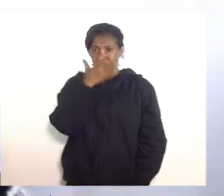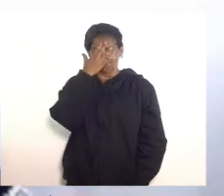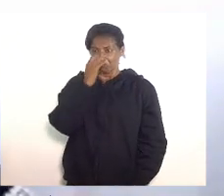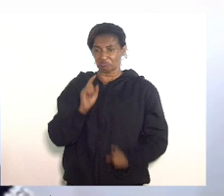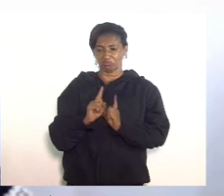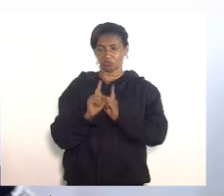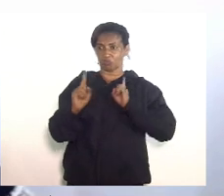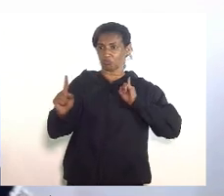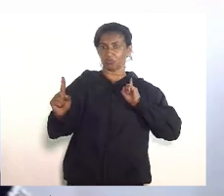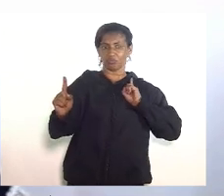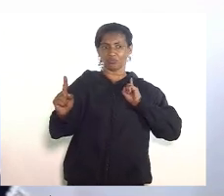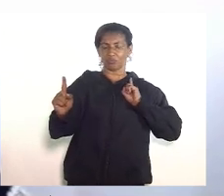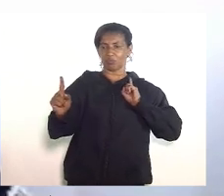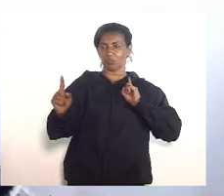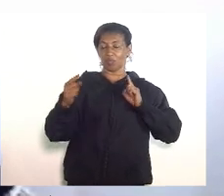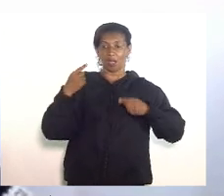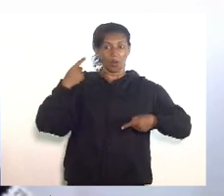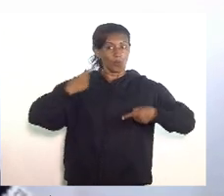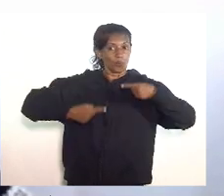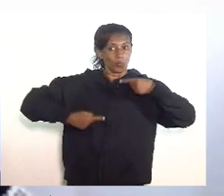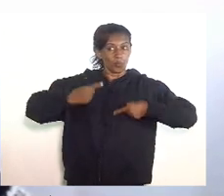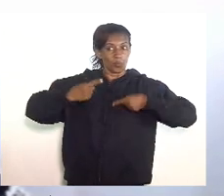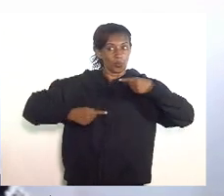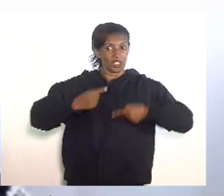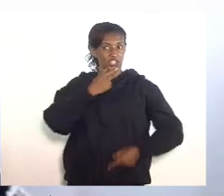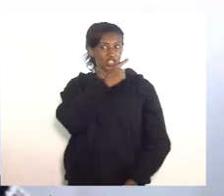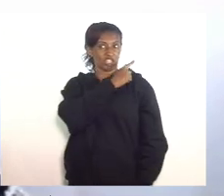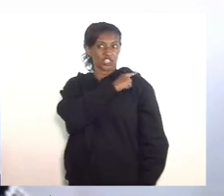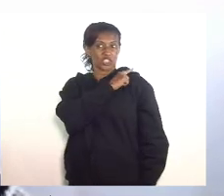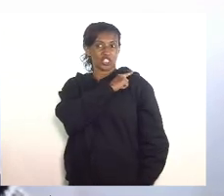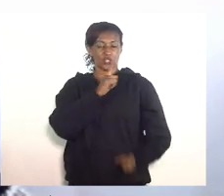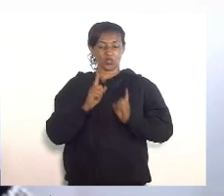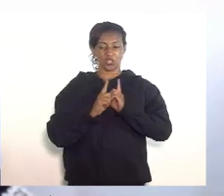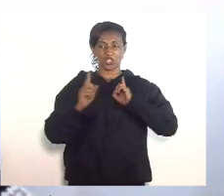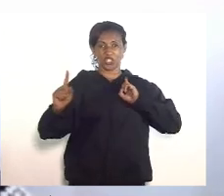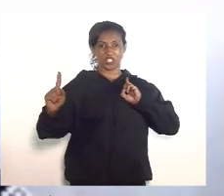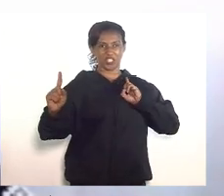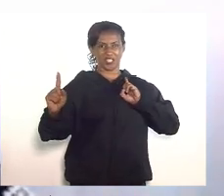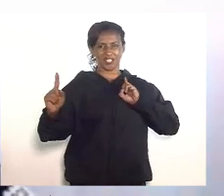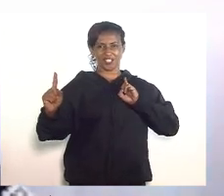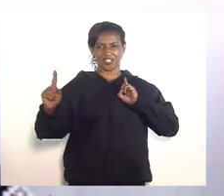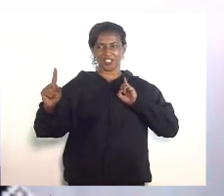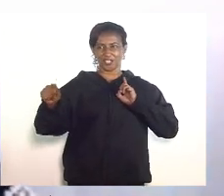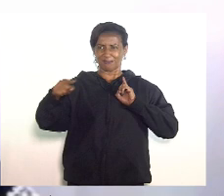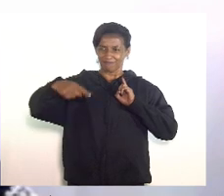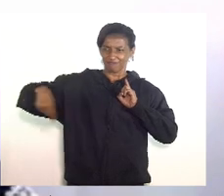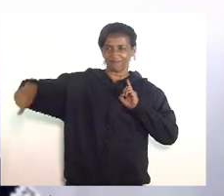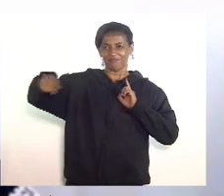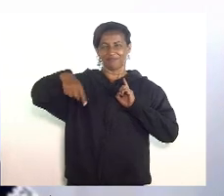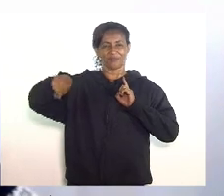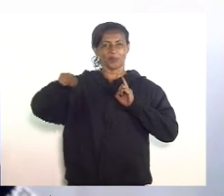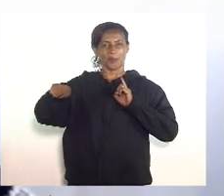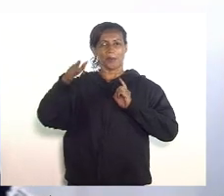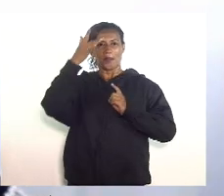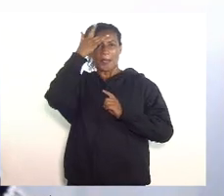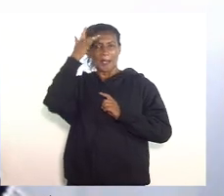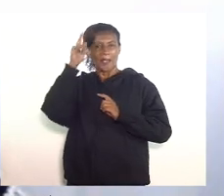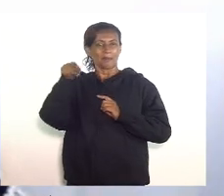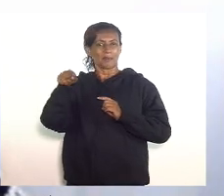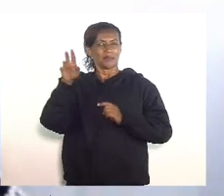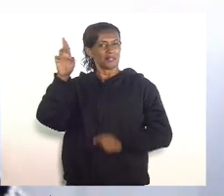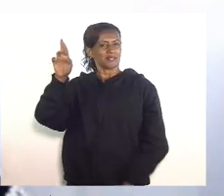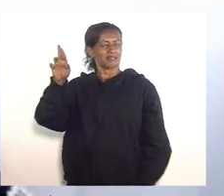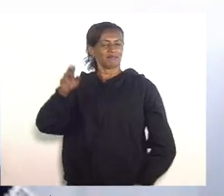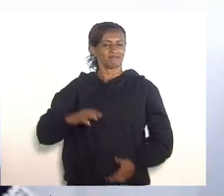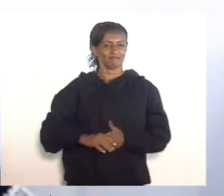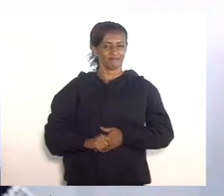da política pública e do gestor da política pública com o detentor final daquela política